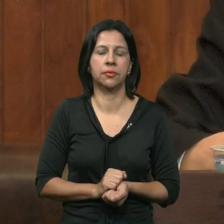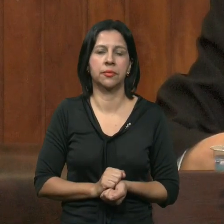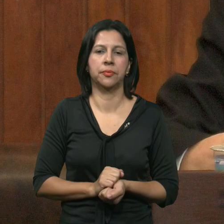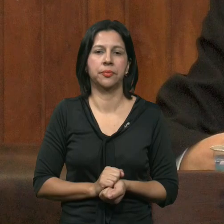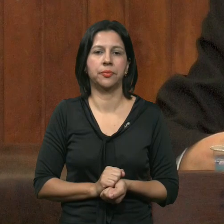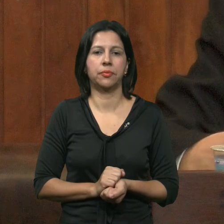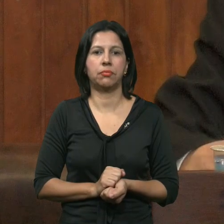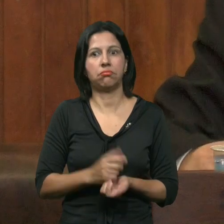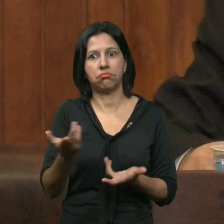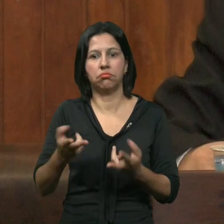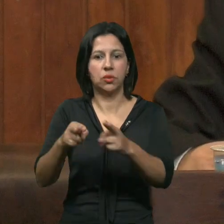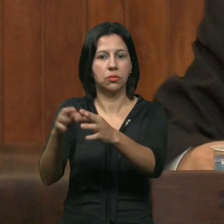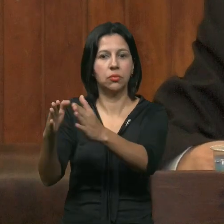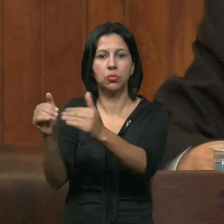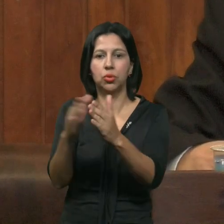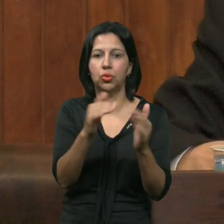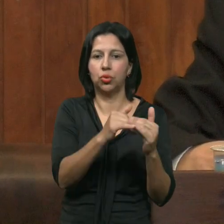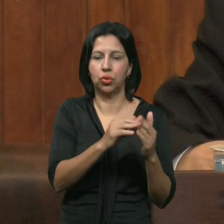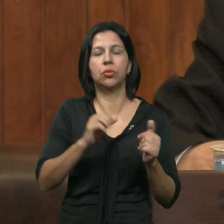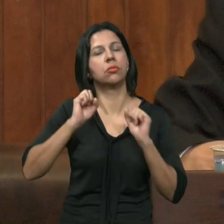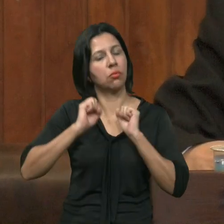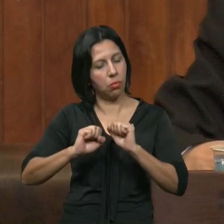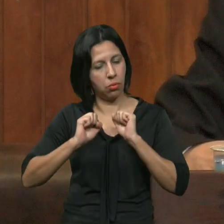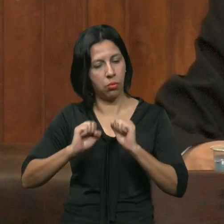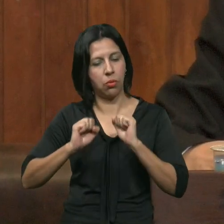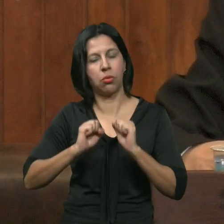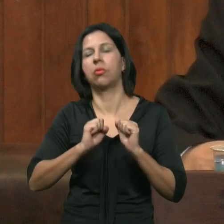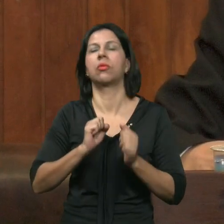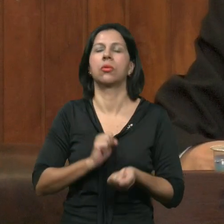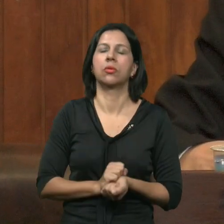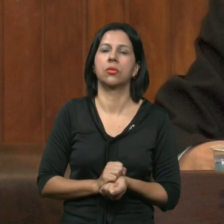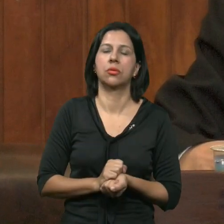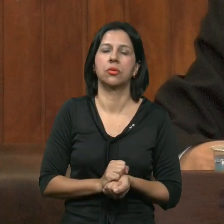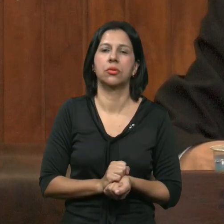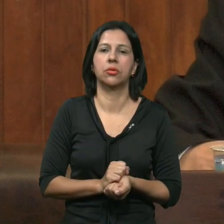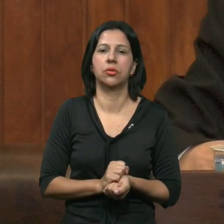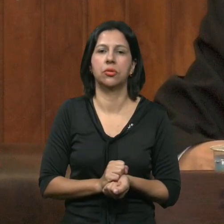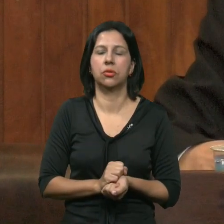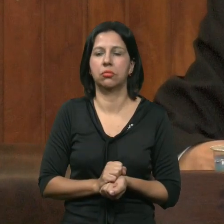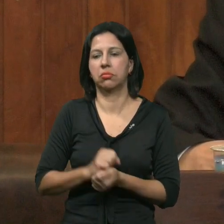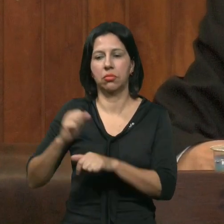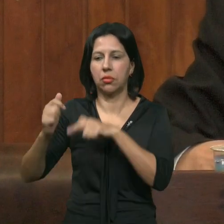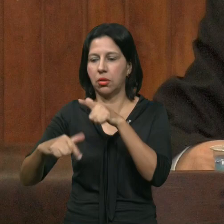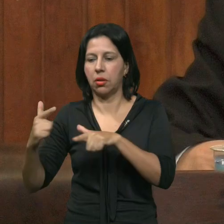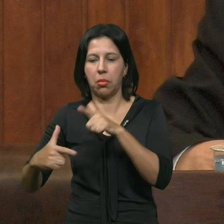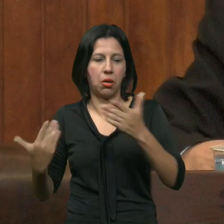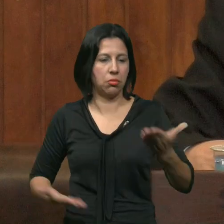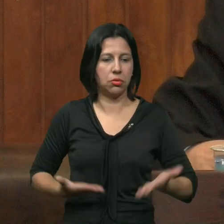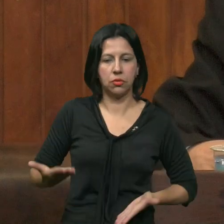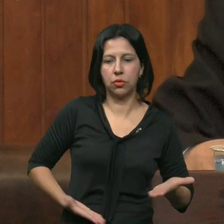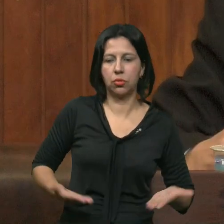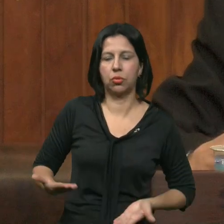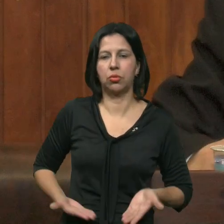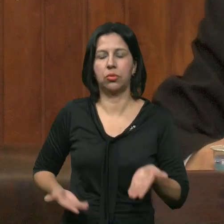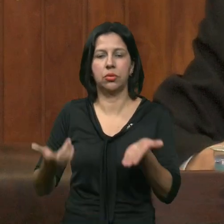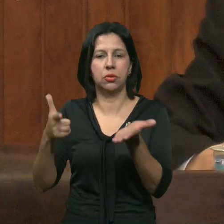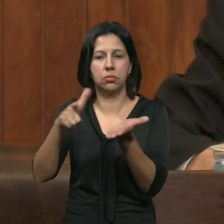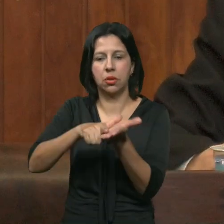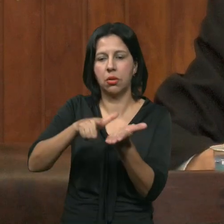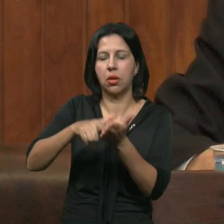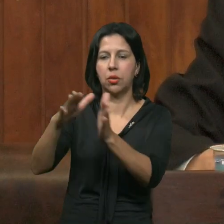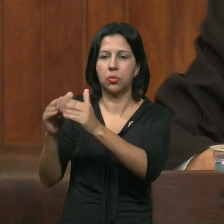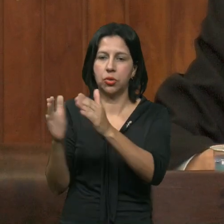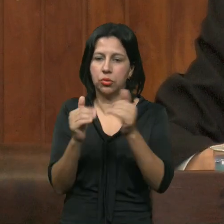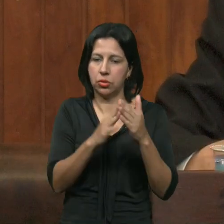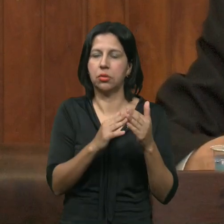é? Demandas Que vêm De todas As categorias Profissionais De servidores Públicos Nesse sentido